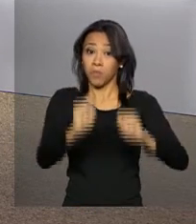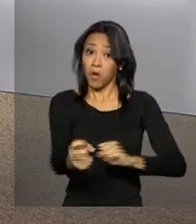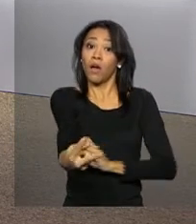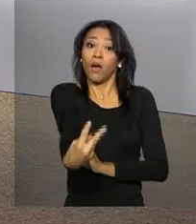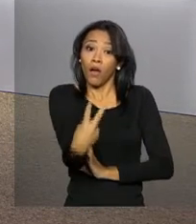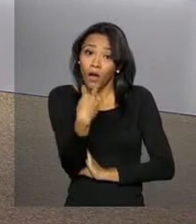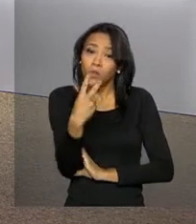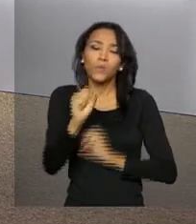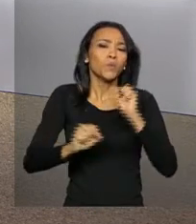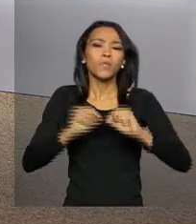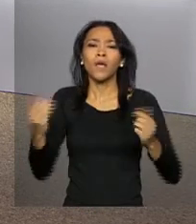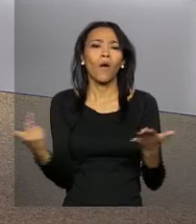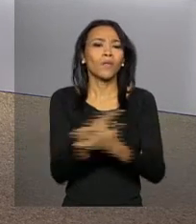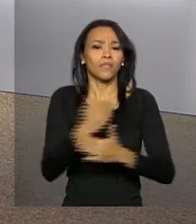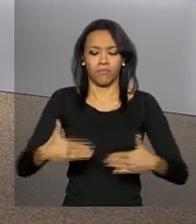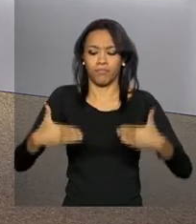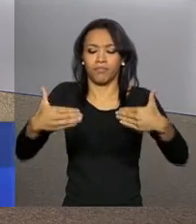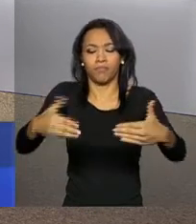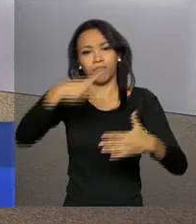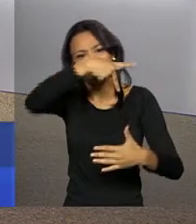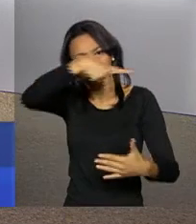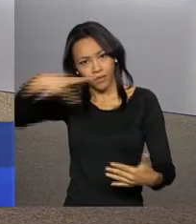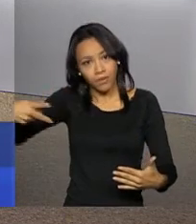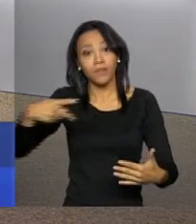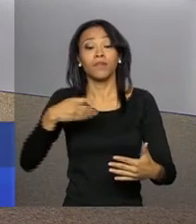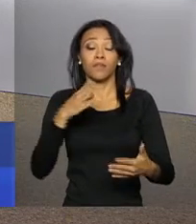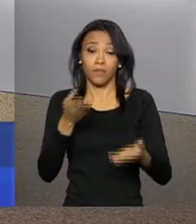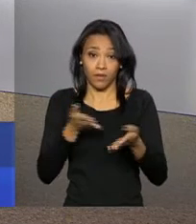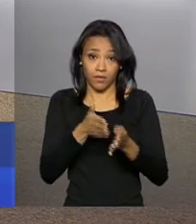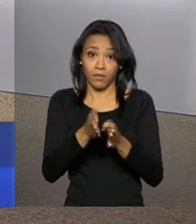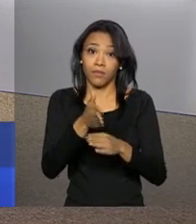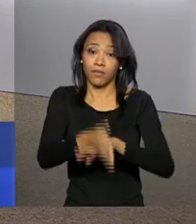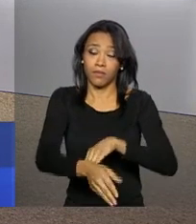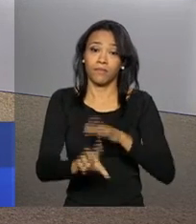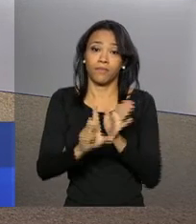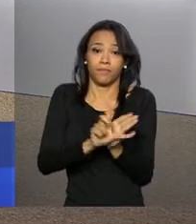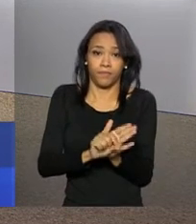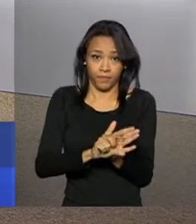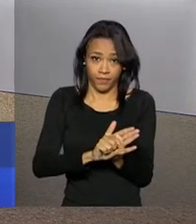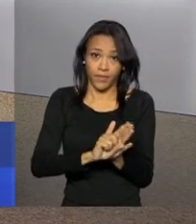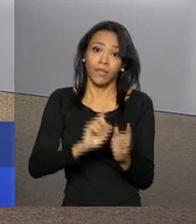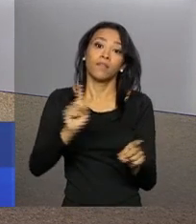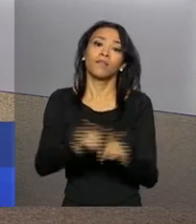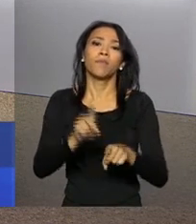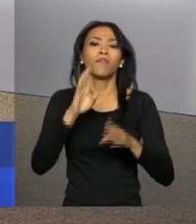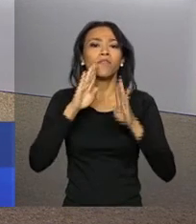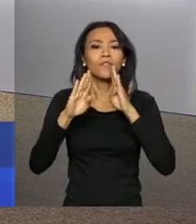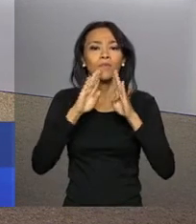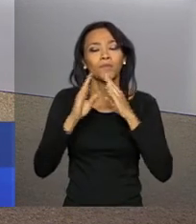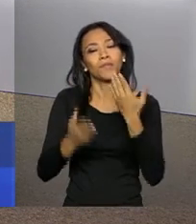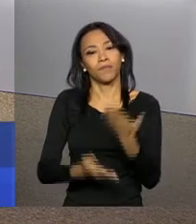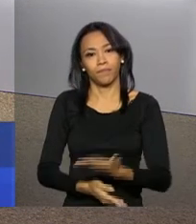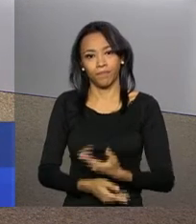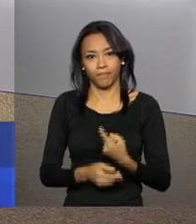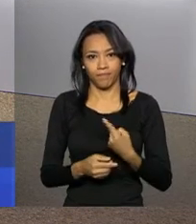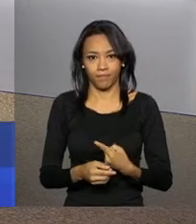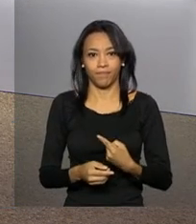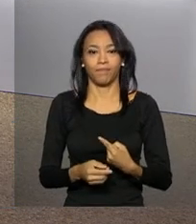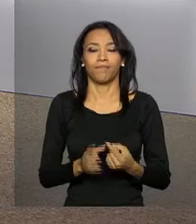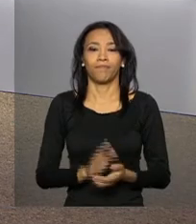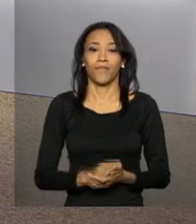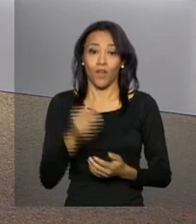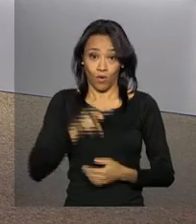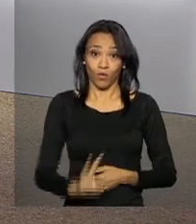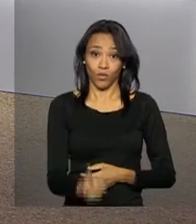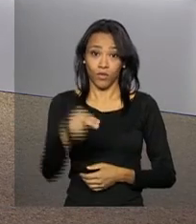novidades do Executivo Federal também nas nossas redes sociais, twitter.com.br tvnbr, facebook.com.br tvnbr.